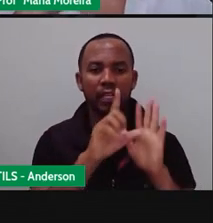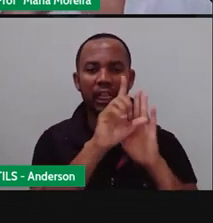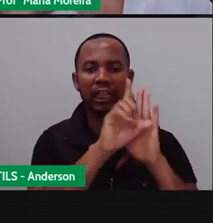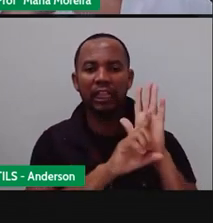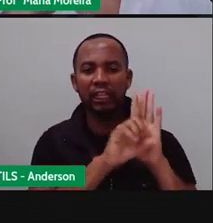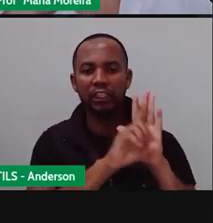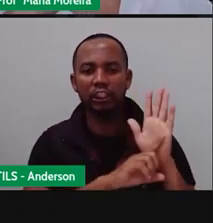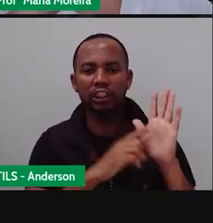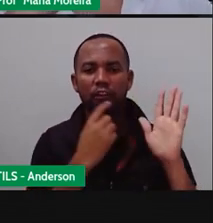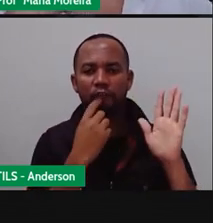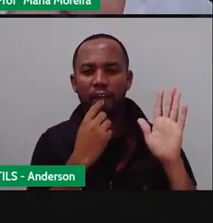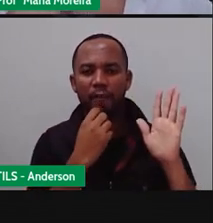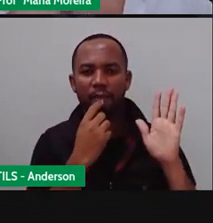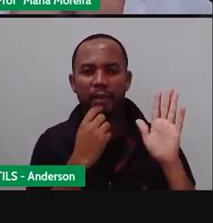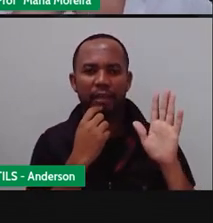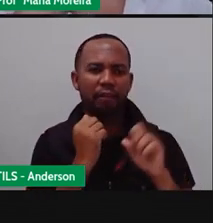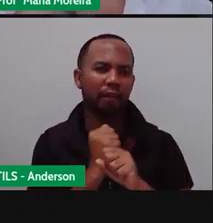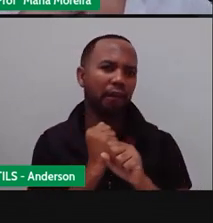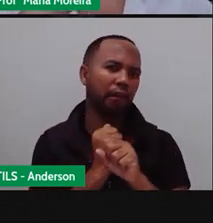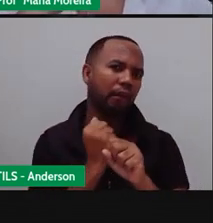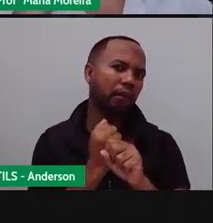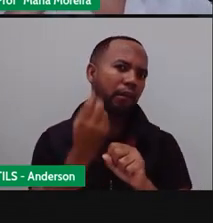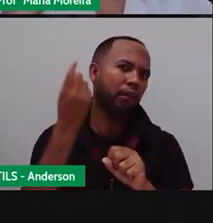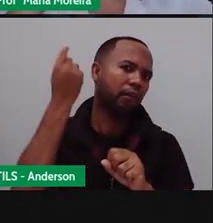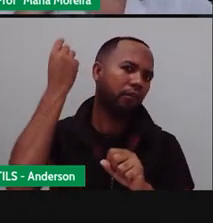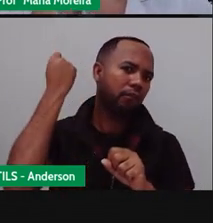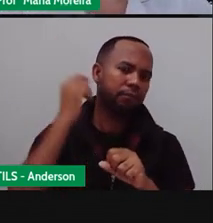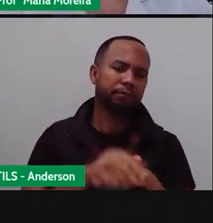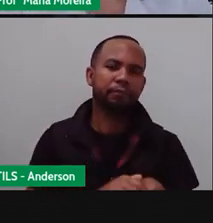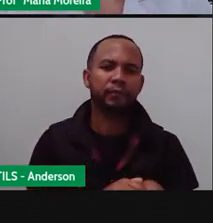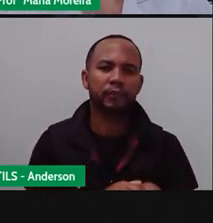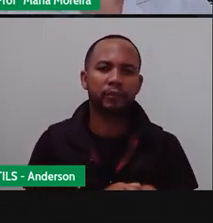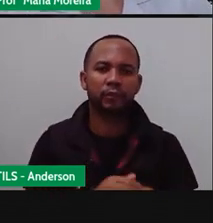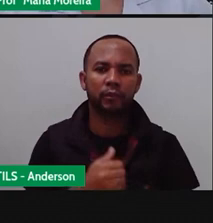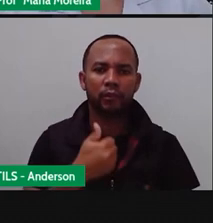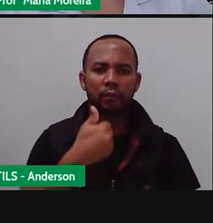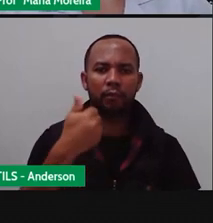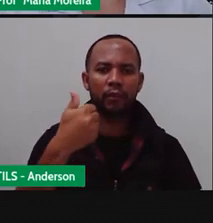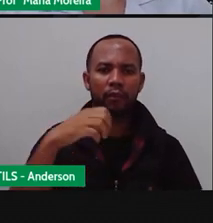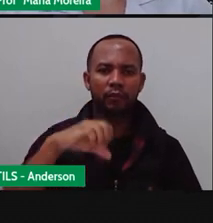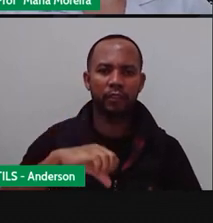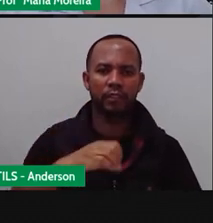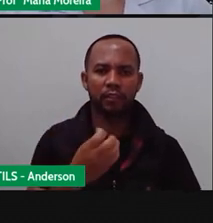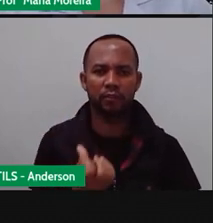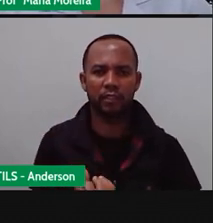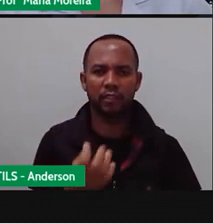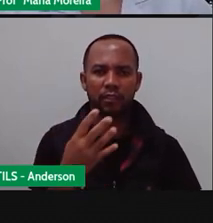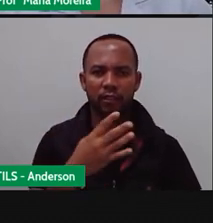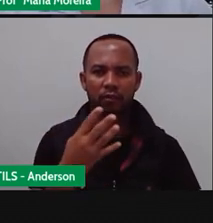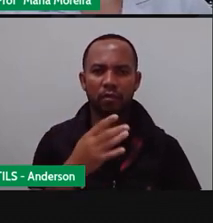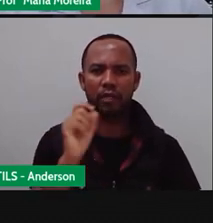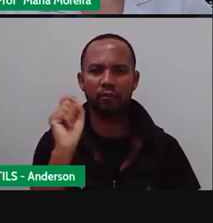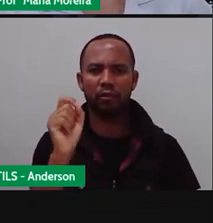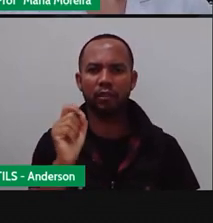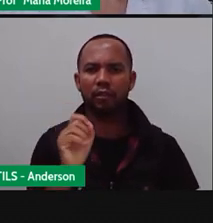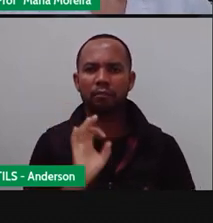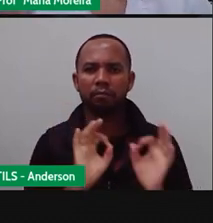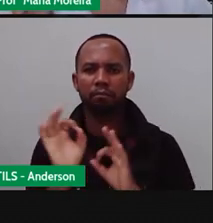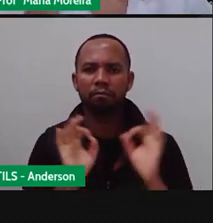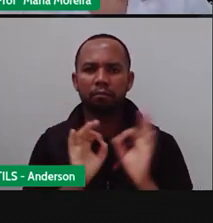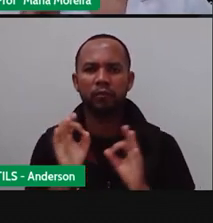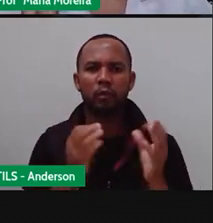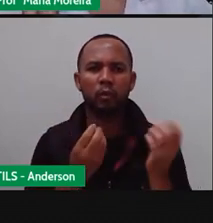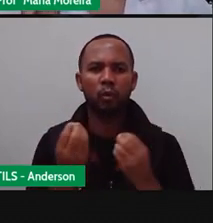criada em 1964. Bom, a lista vermelha de espécies ameaçadas da